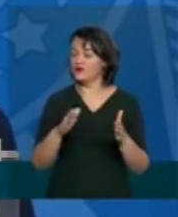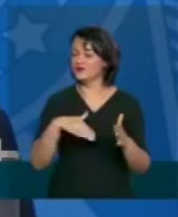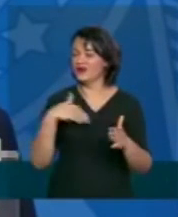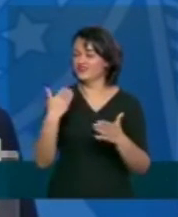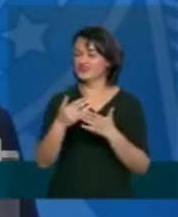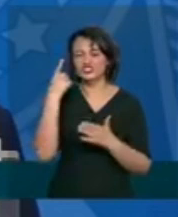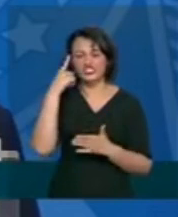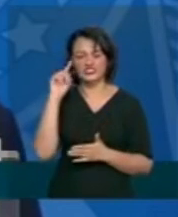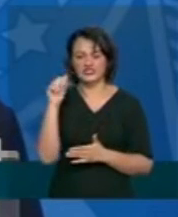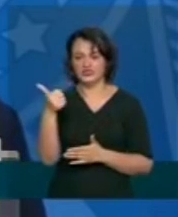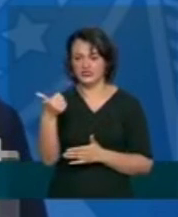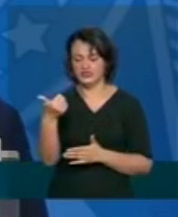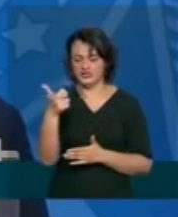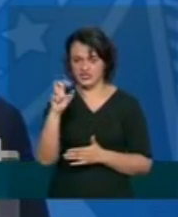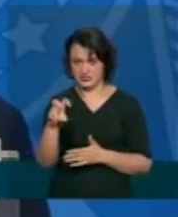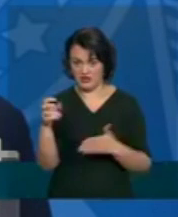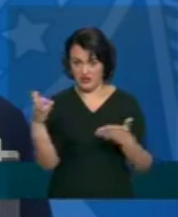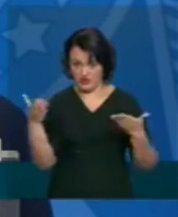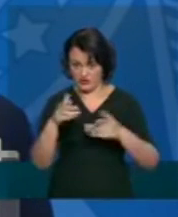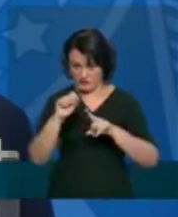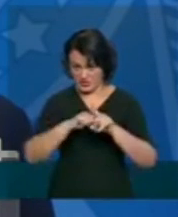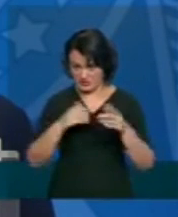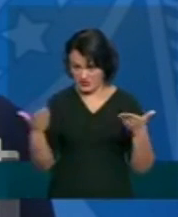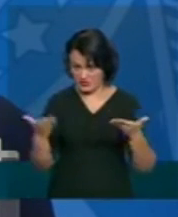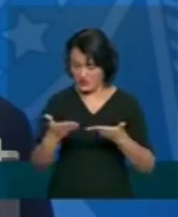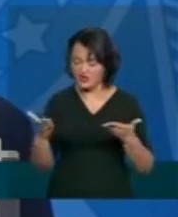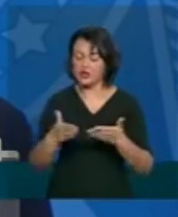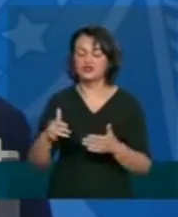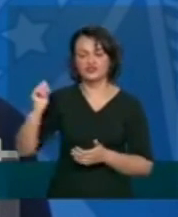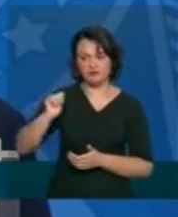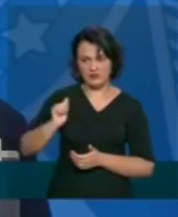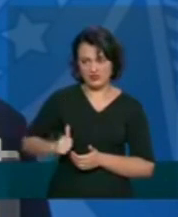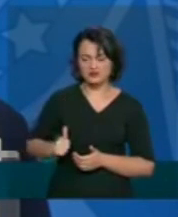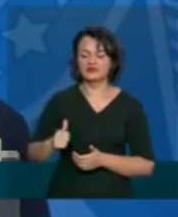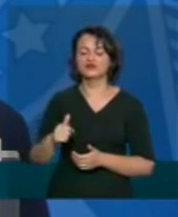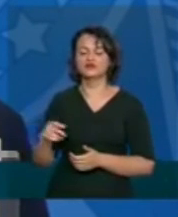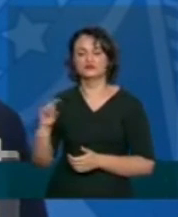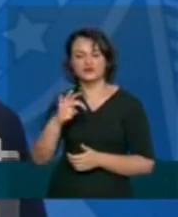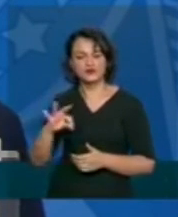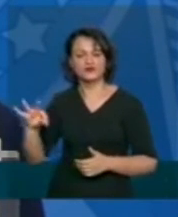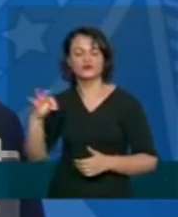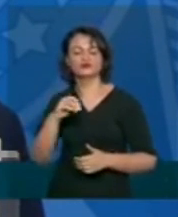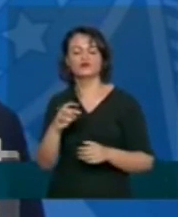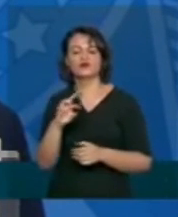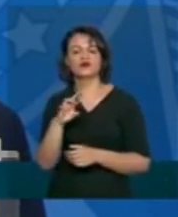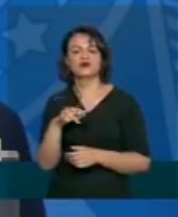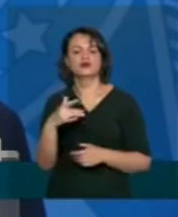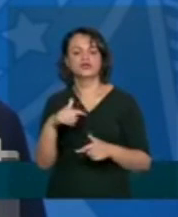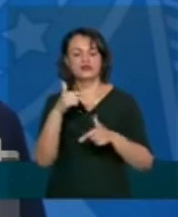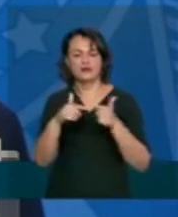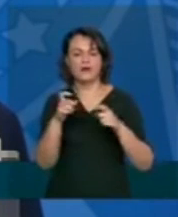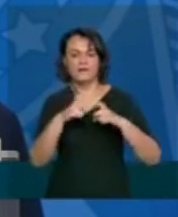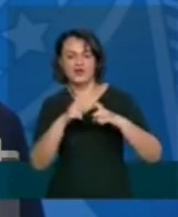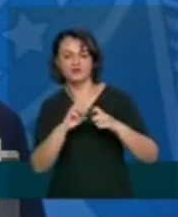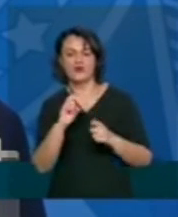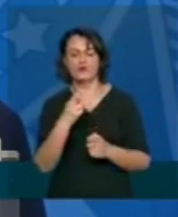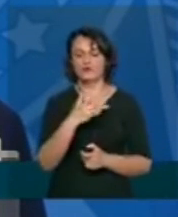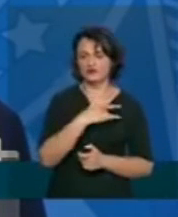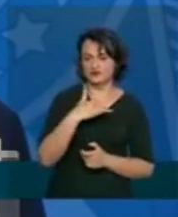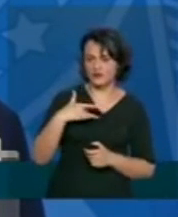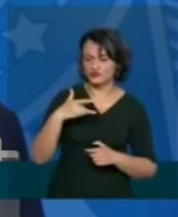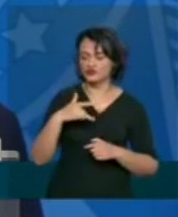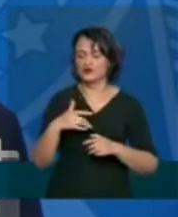o dia 15 desse mês nós estejamos com todas as bolsas de residência médica e residência de saúde da área